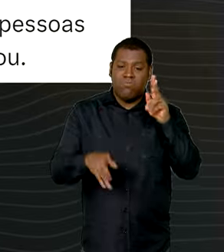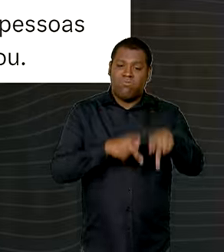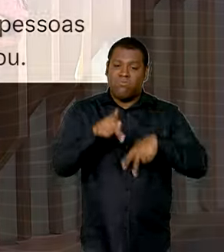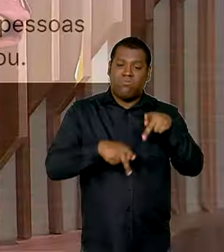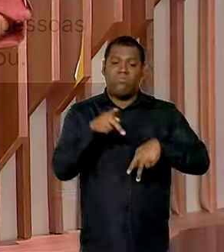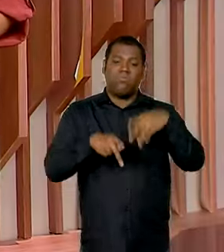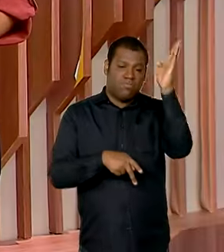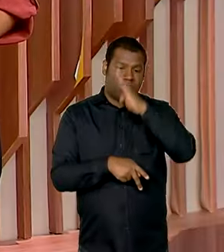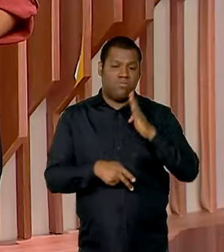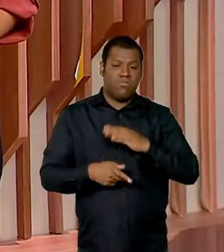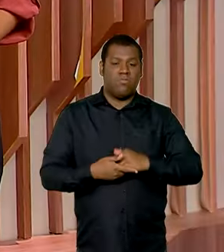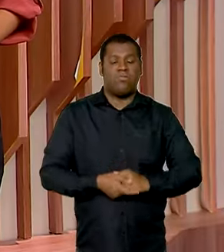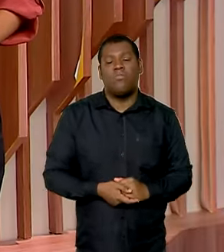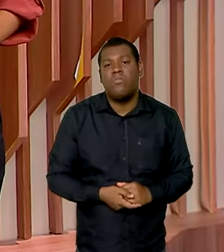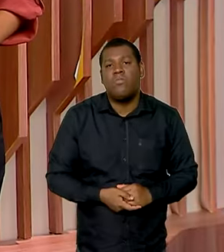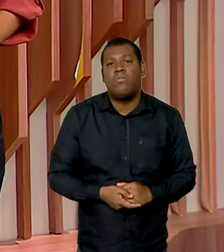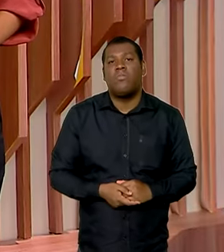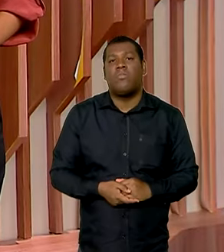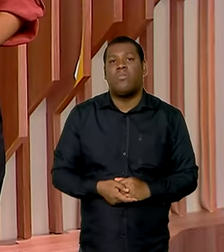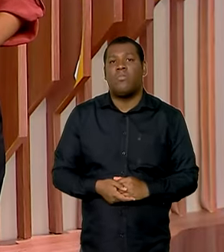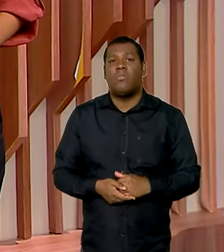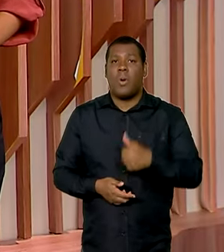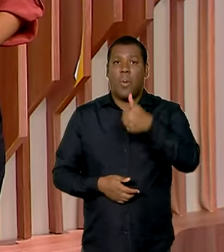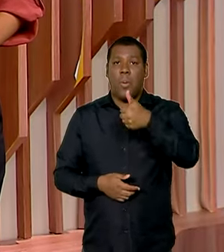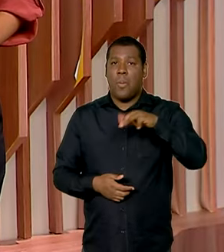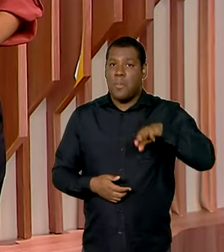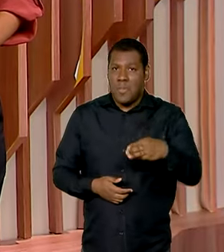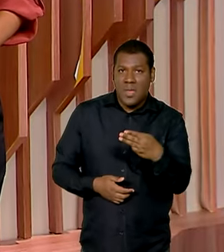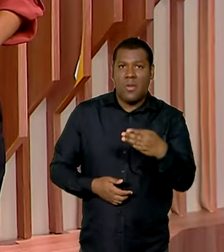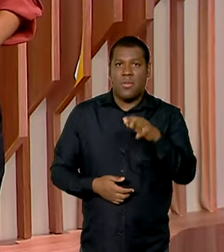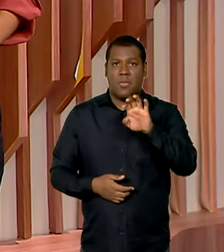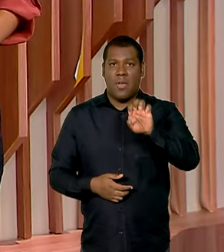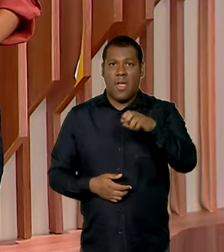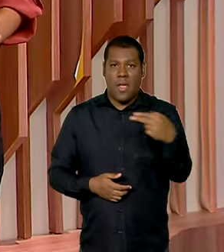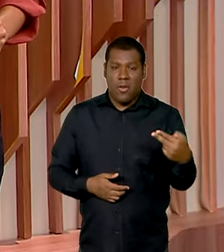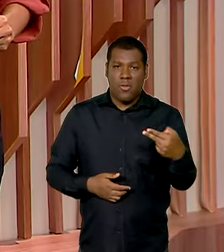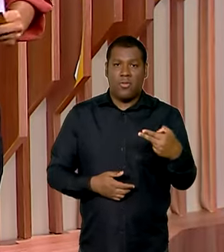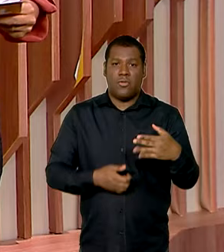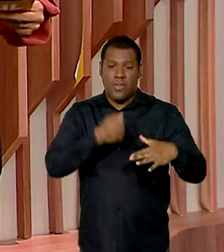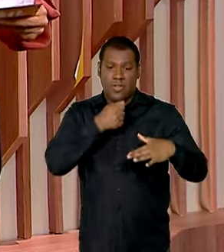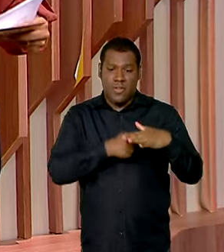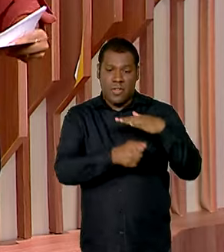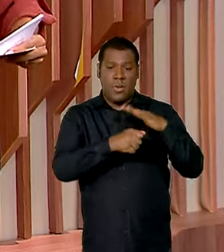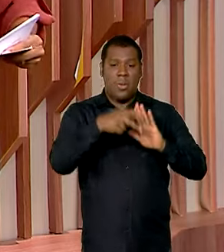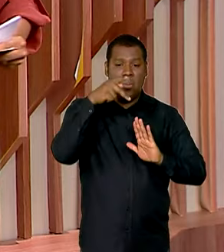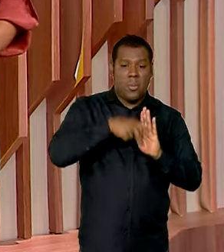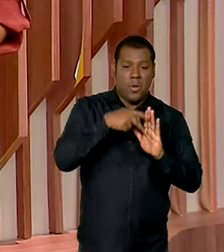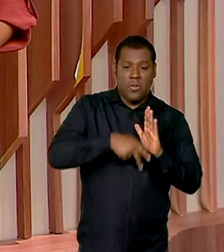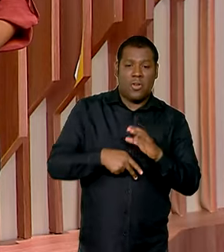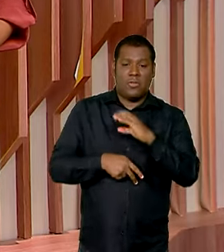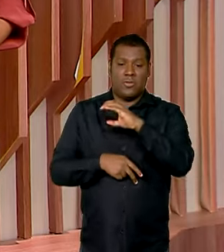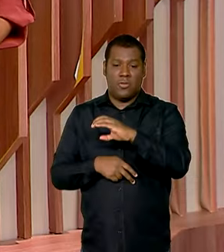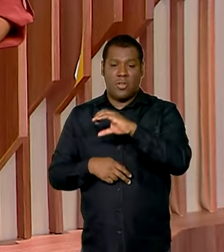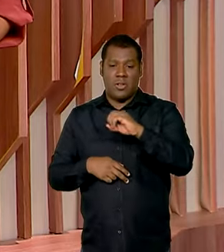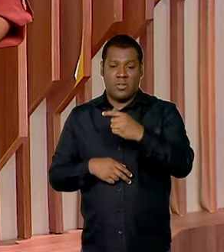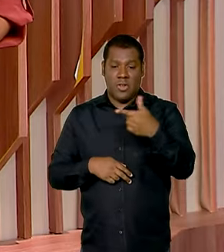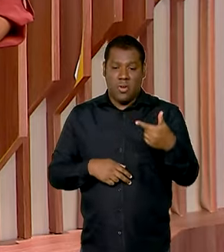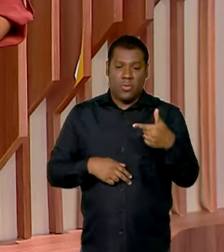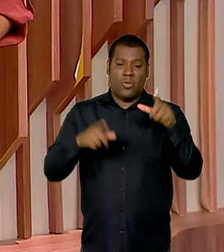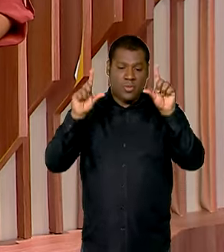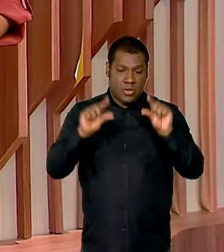voltou. Um milhão e meio de euros vão ser investidos em projetos de descarbonização da indústria